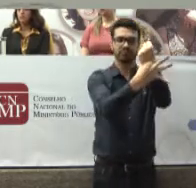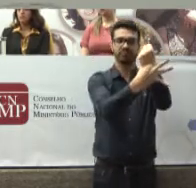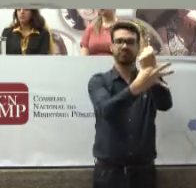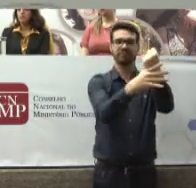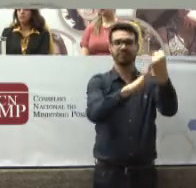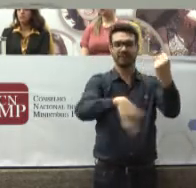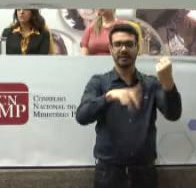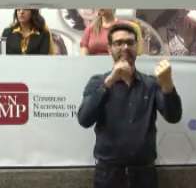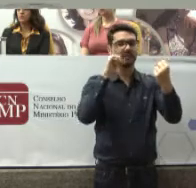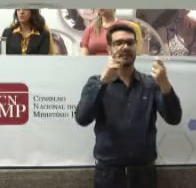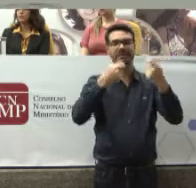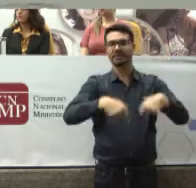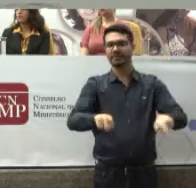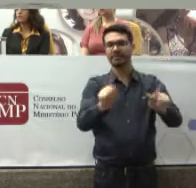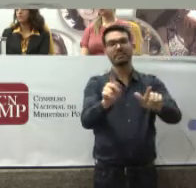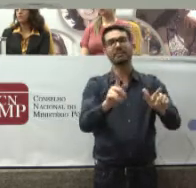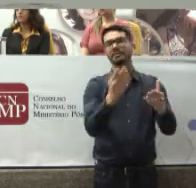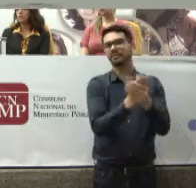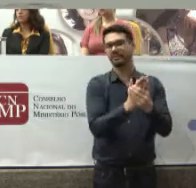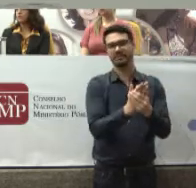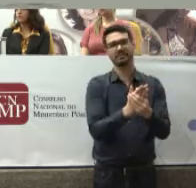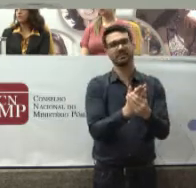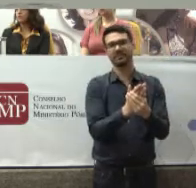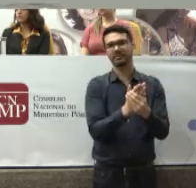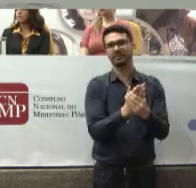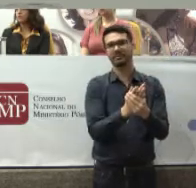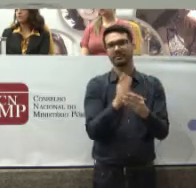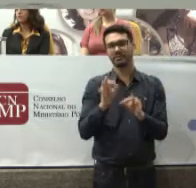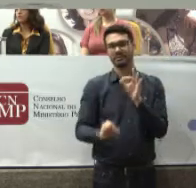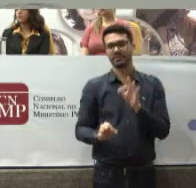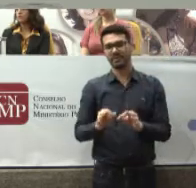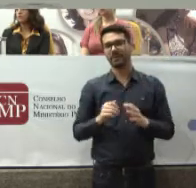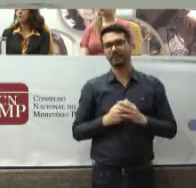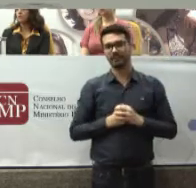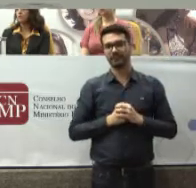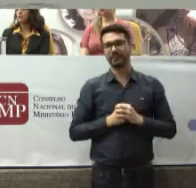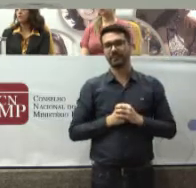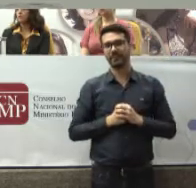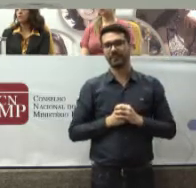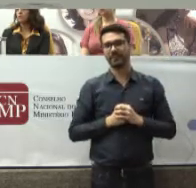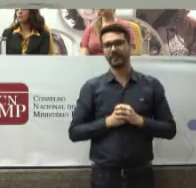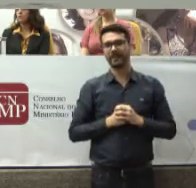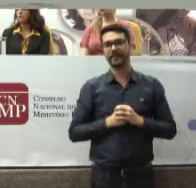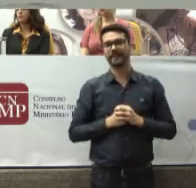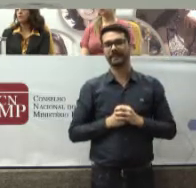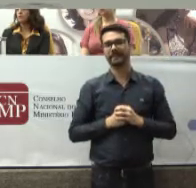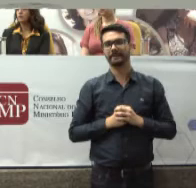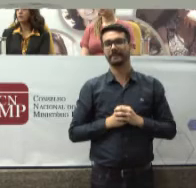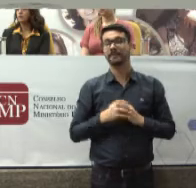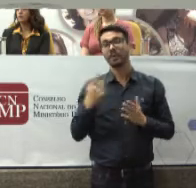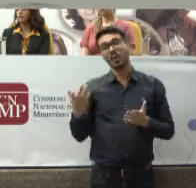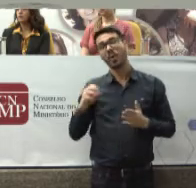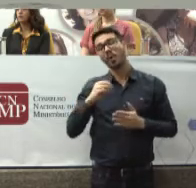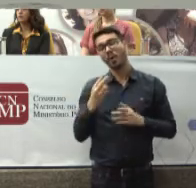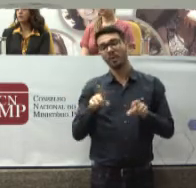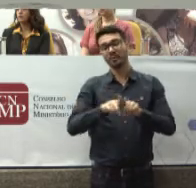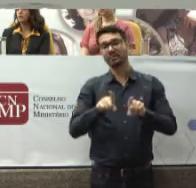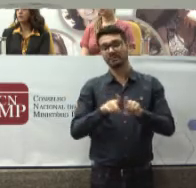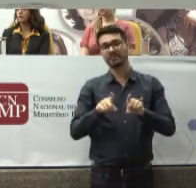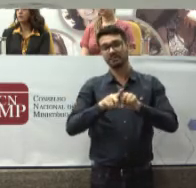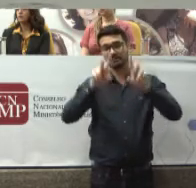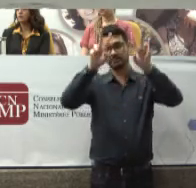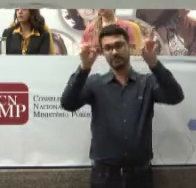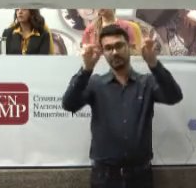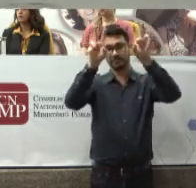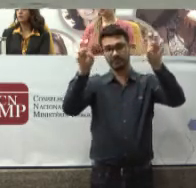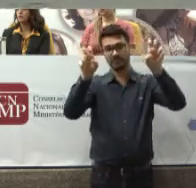A ponto de dispensar a judicialização Destes temas Ou da necessidade de